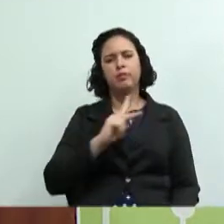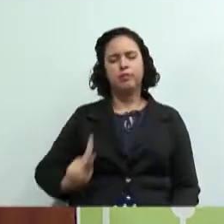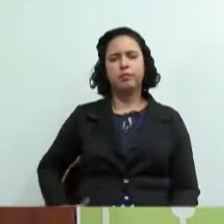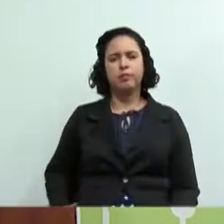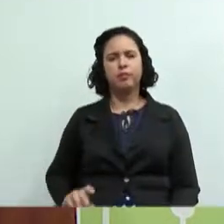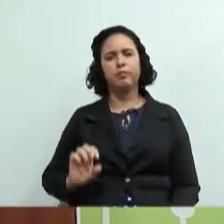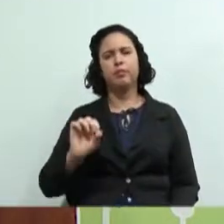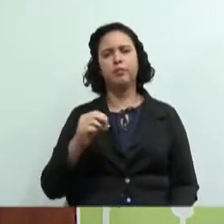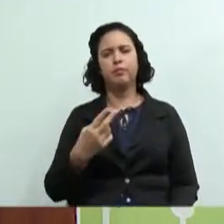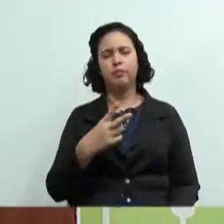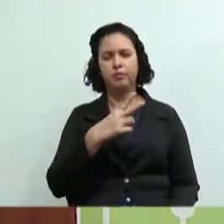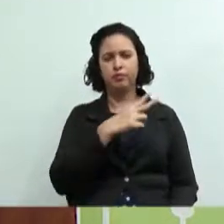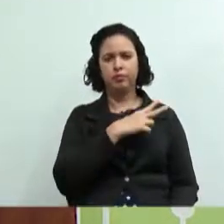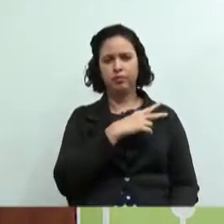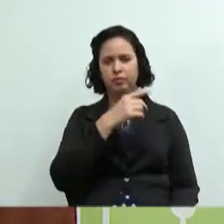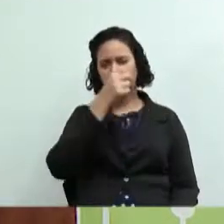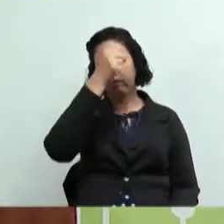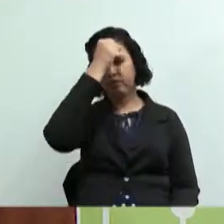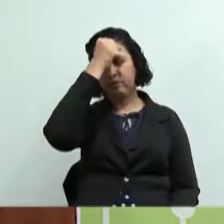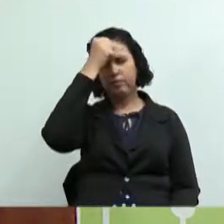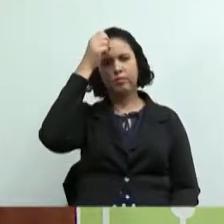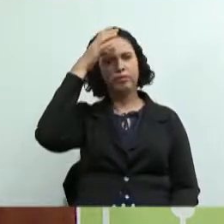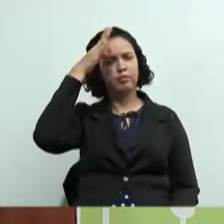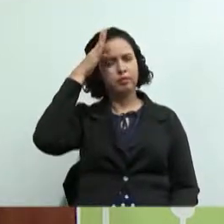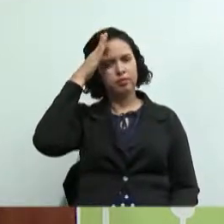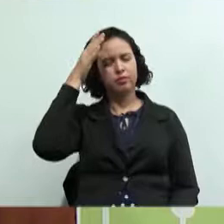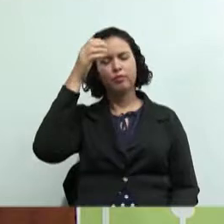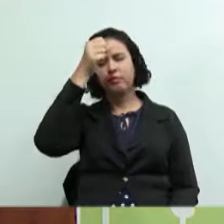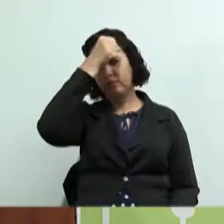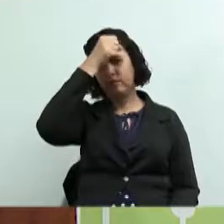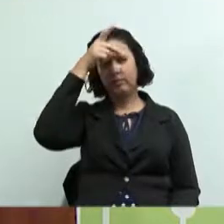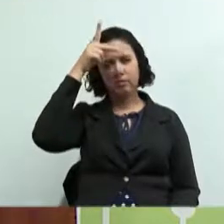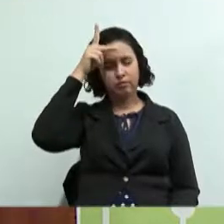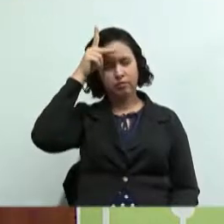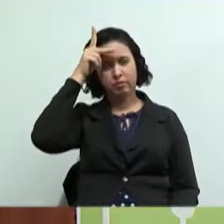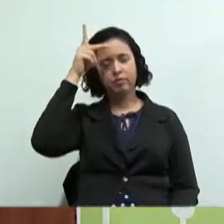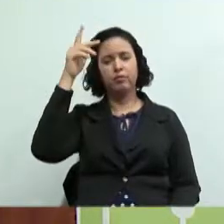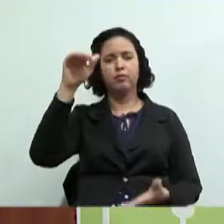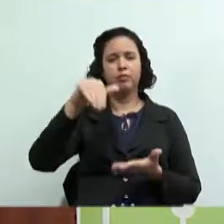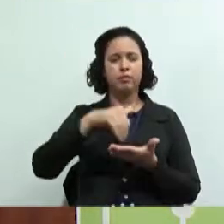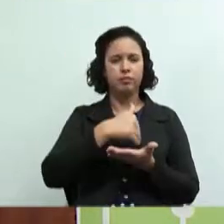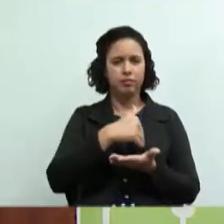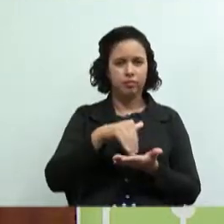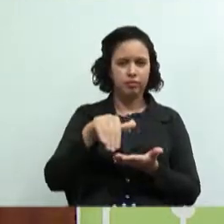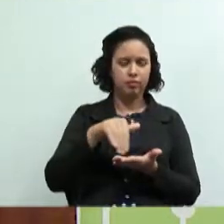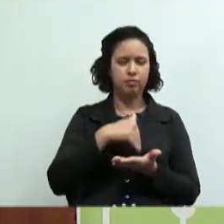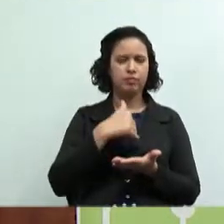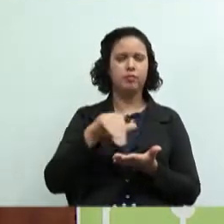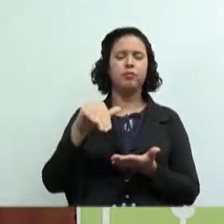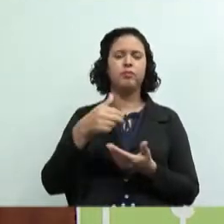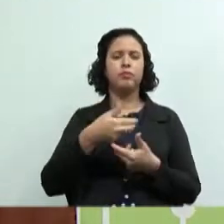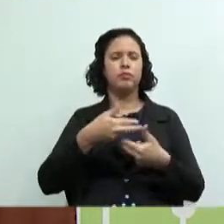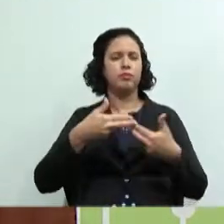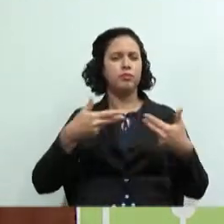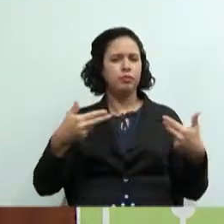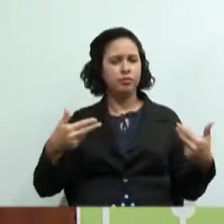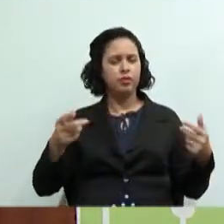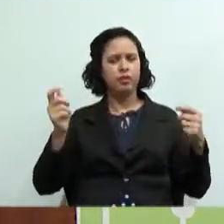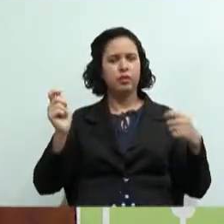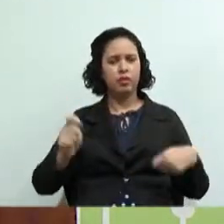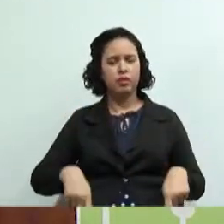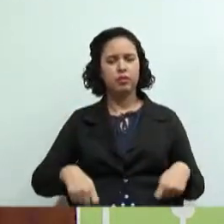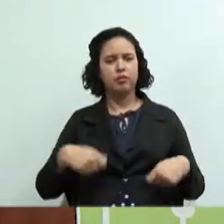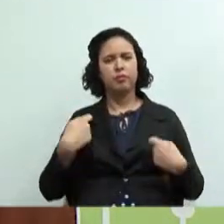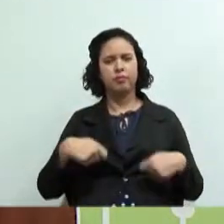públicas prefeituras secretarias câmeras de vereadores qualquer instituição precisa de serviços de limpeza de